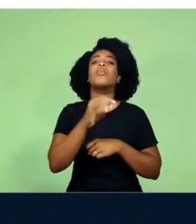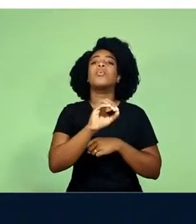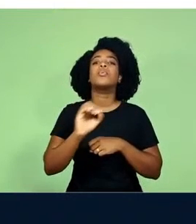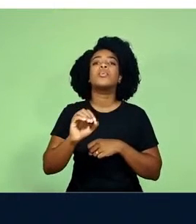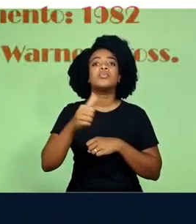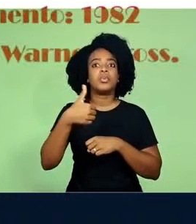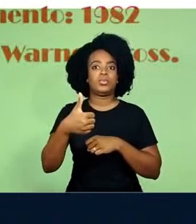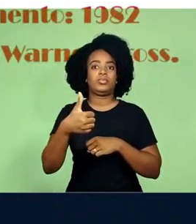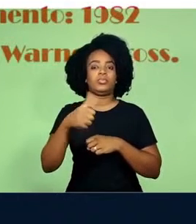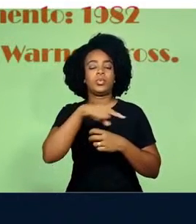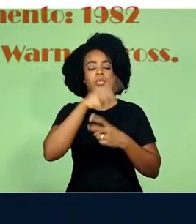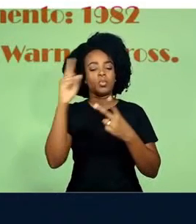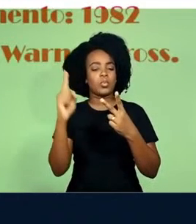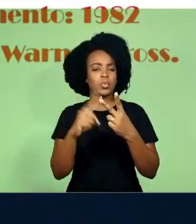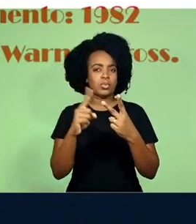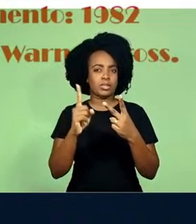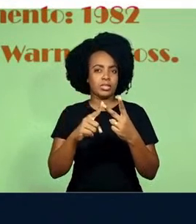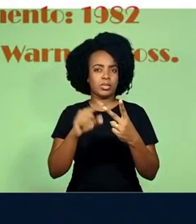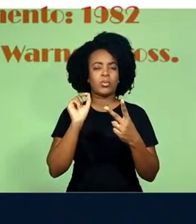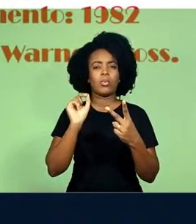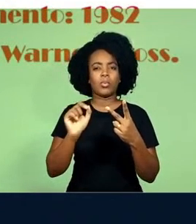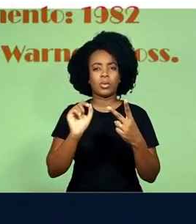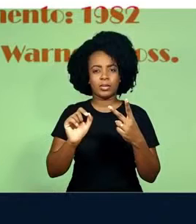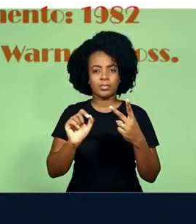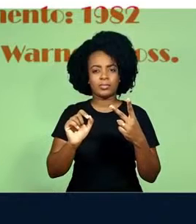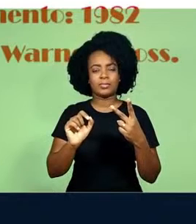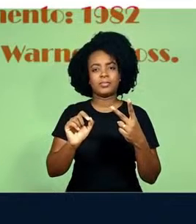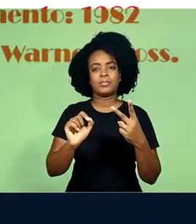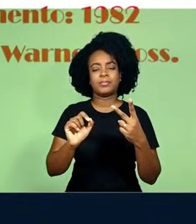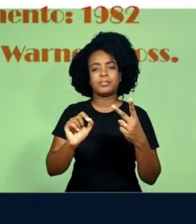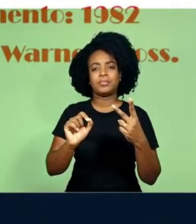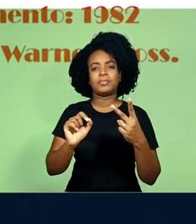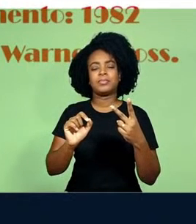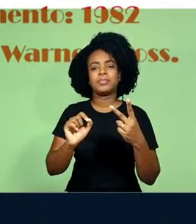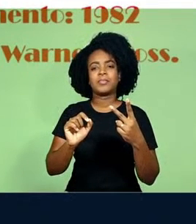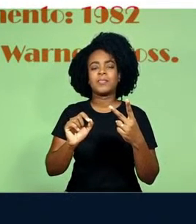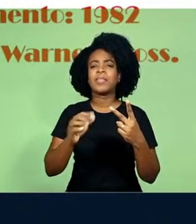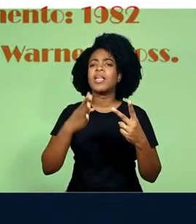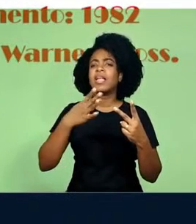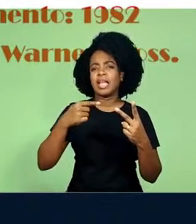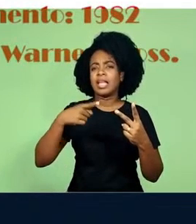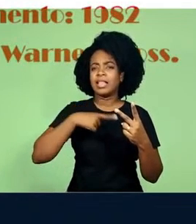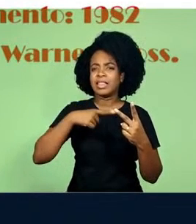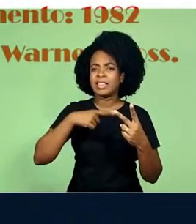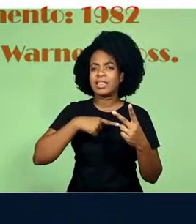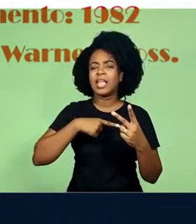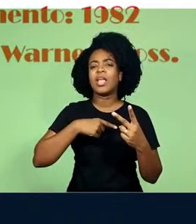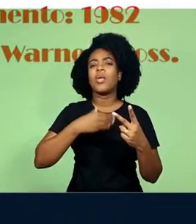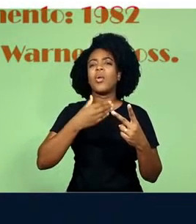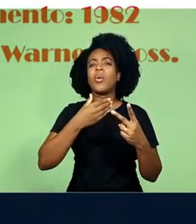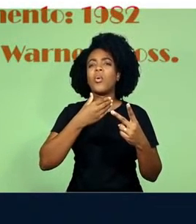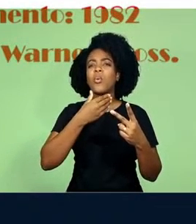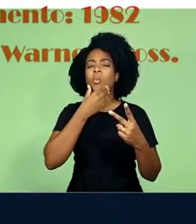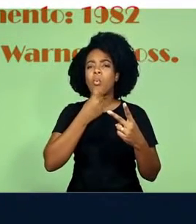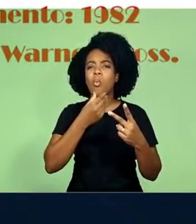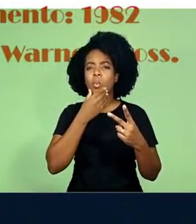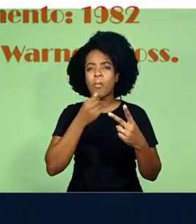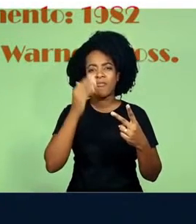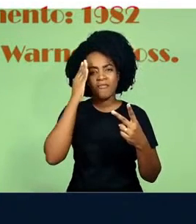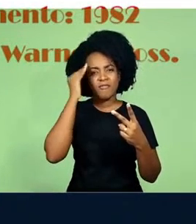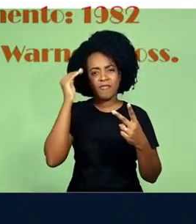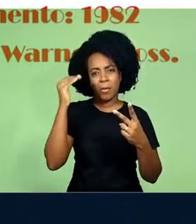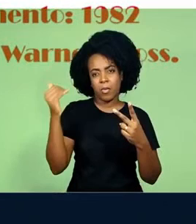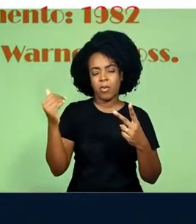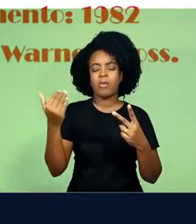O segundo filme é Blade Runner, com o famoso ator Harrison Ford, a direção do